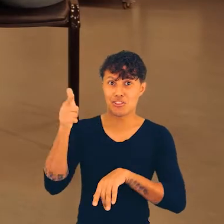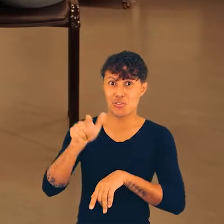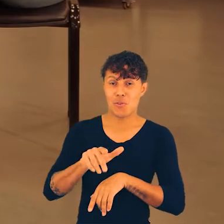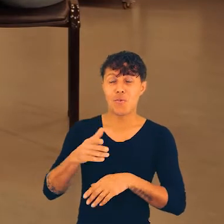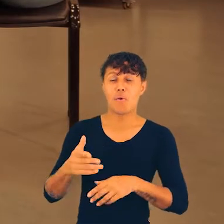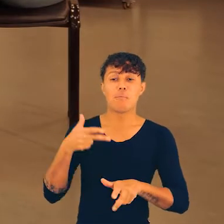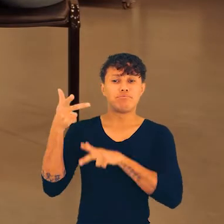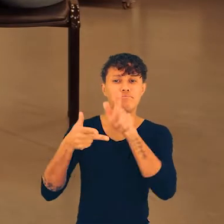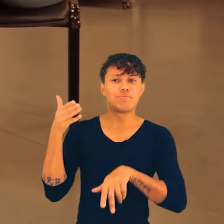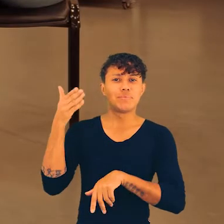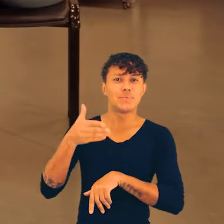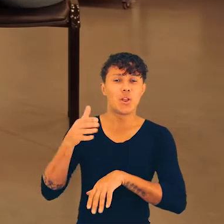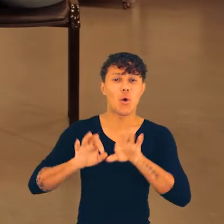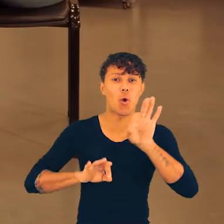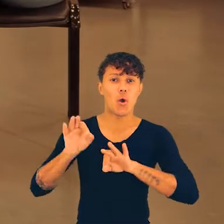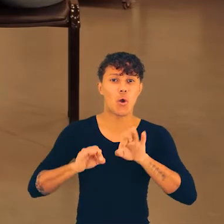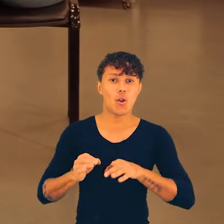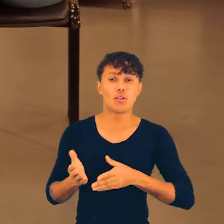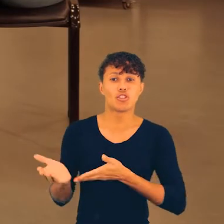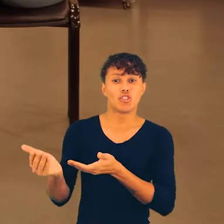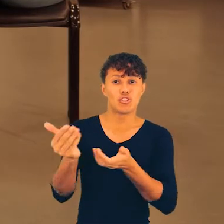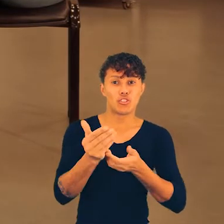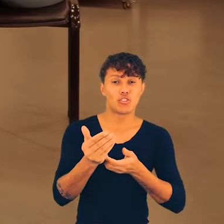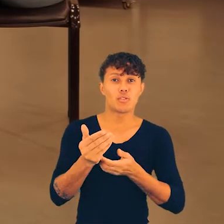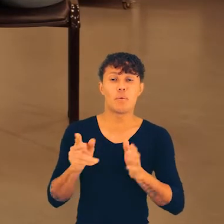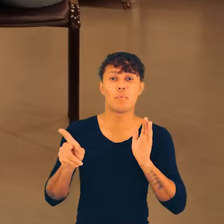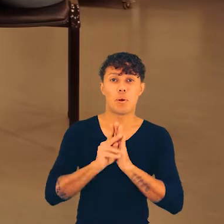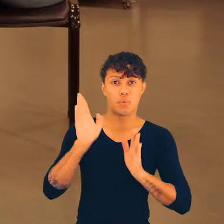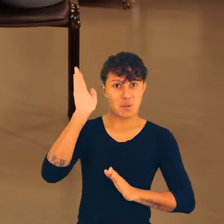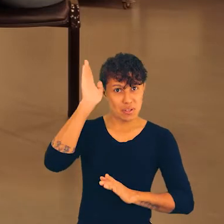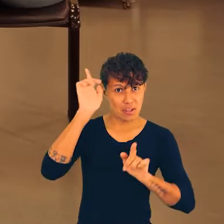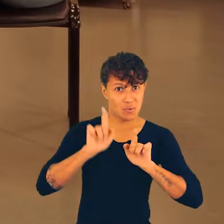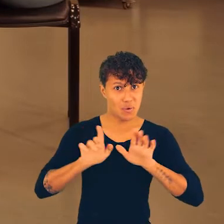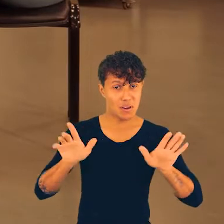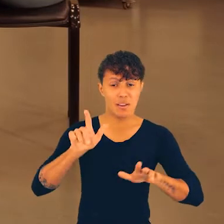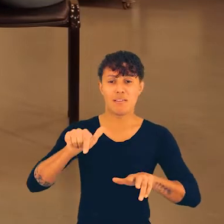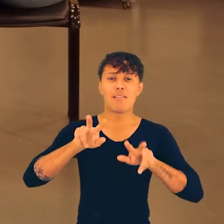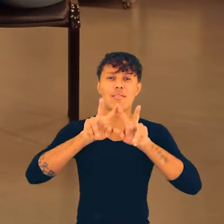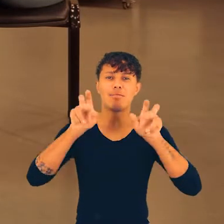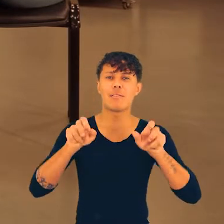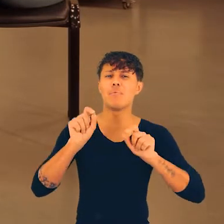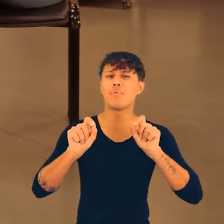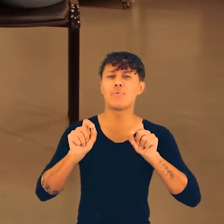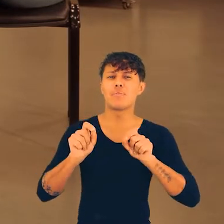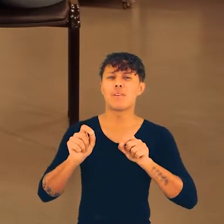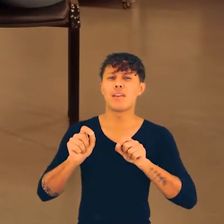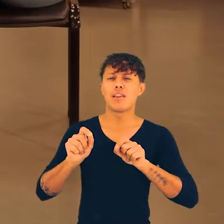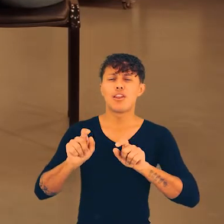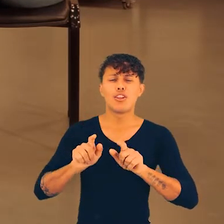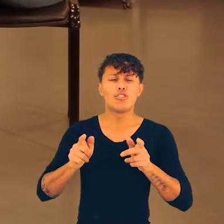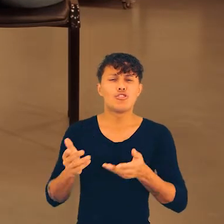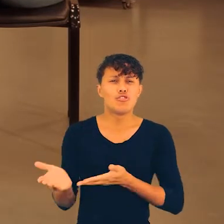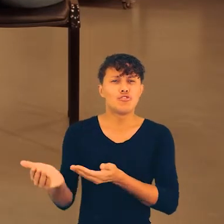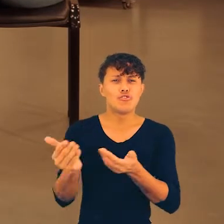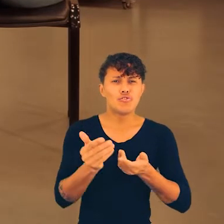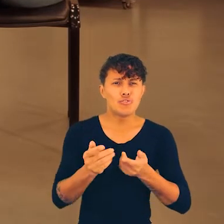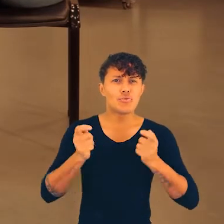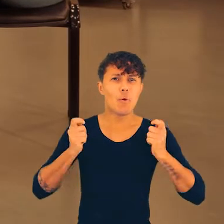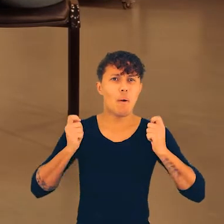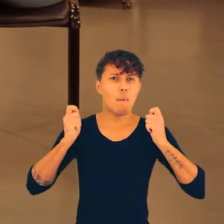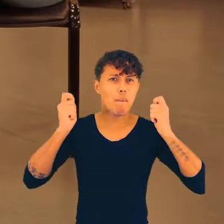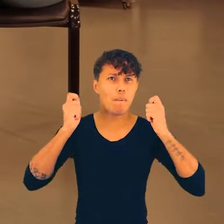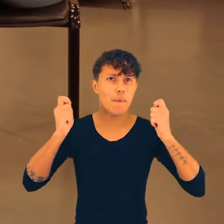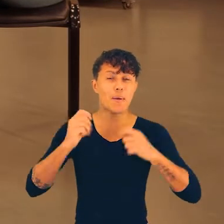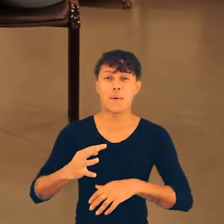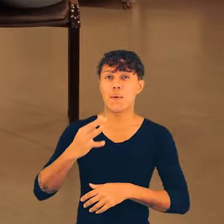projeto Papo Reto, organizado pelo programa Juventudes do Sesc Guarulhos e hoje o nosso tema é Juventudes e Ativismo. E vamos